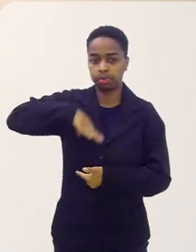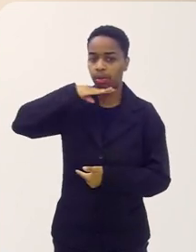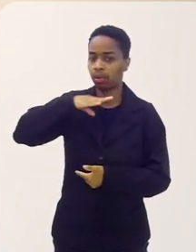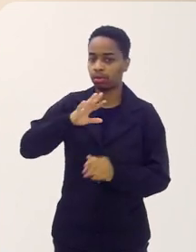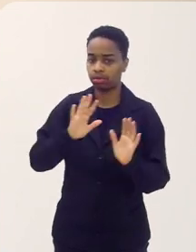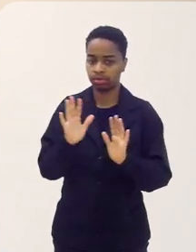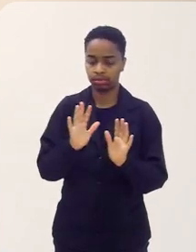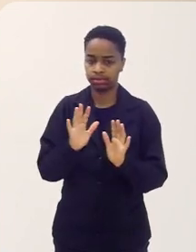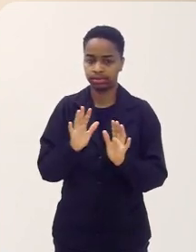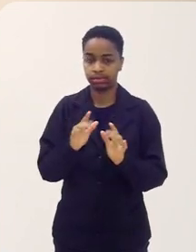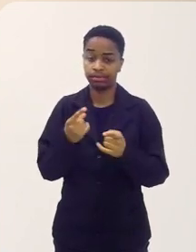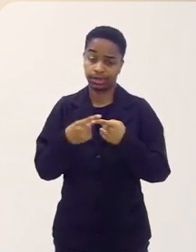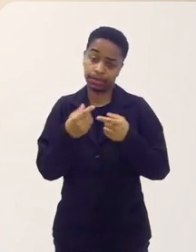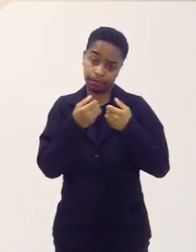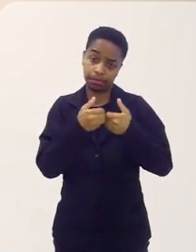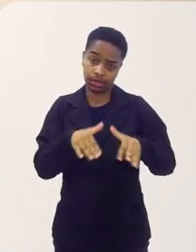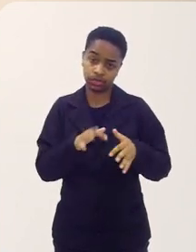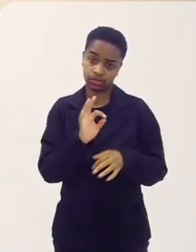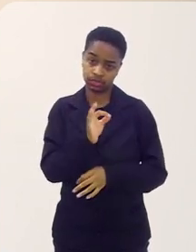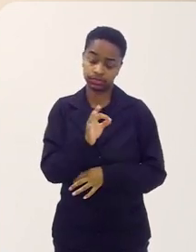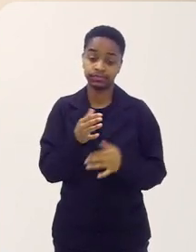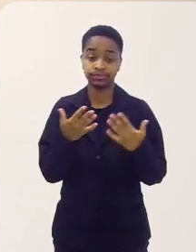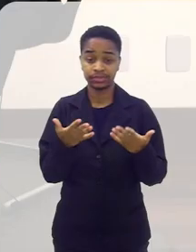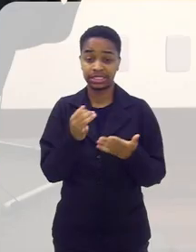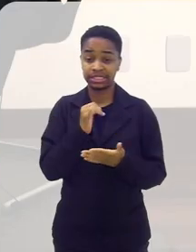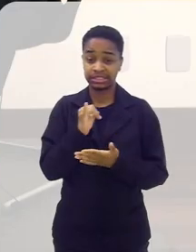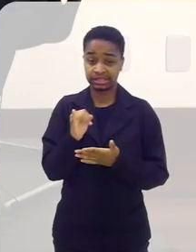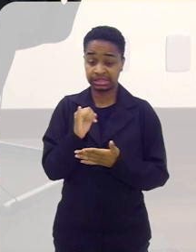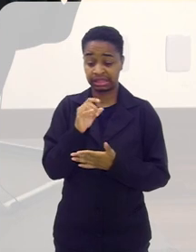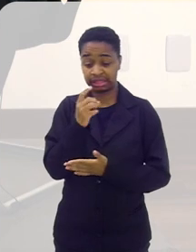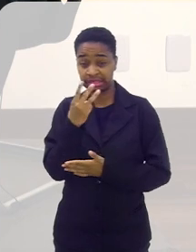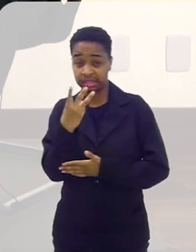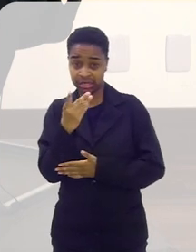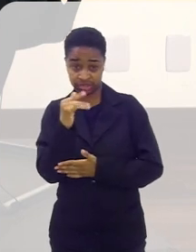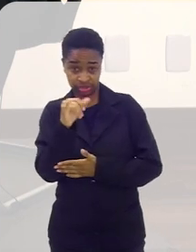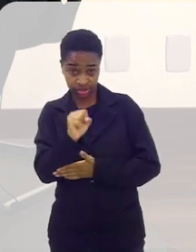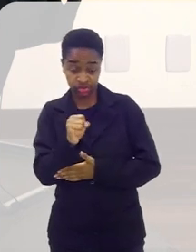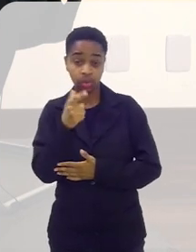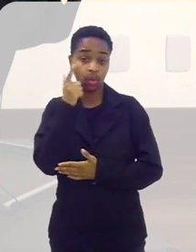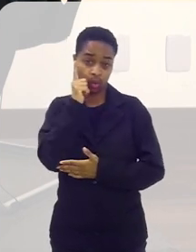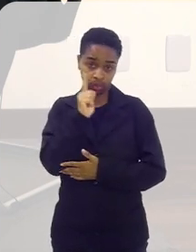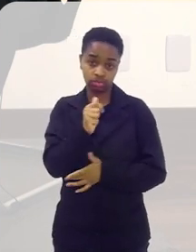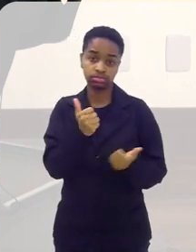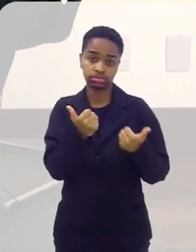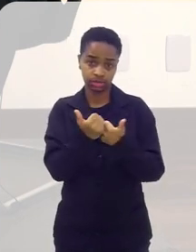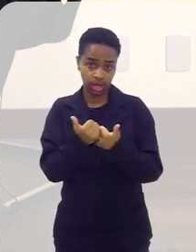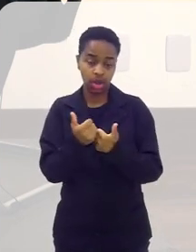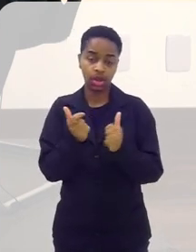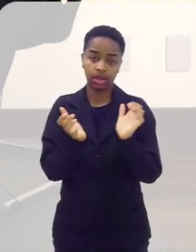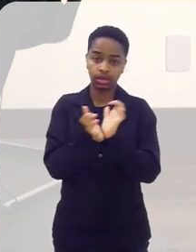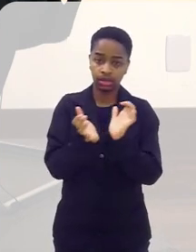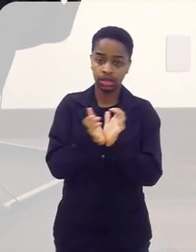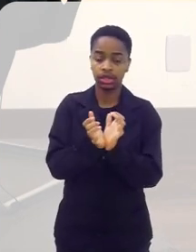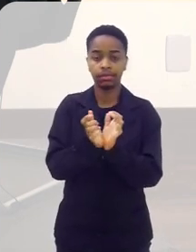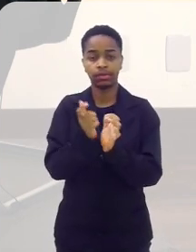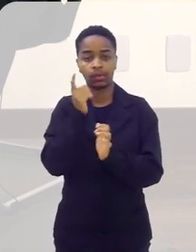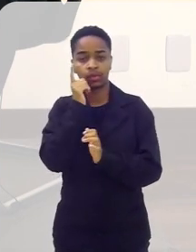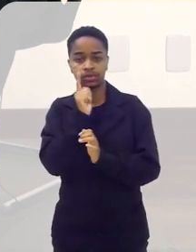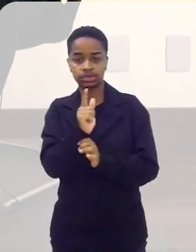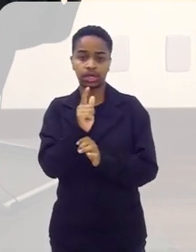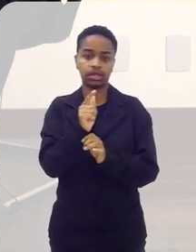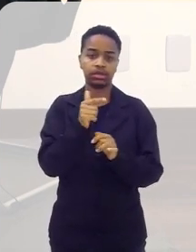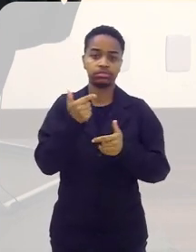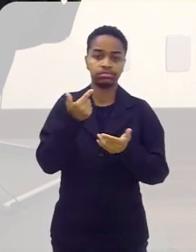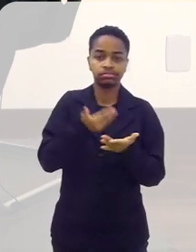cognitiva de trabalho que é prejudicial. Então, tendo três dias, você consegue ter esse suporte da equipe, de